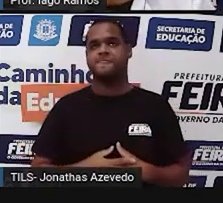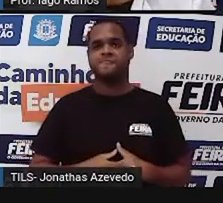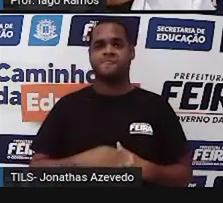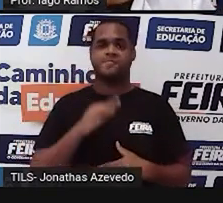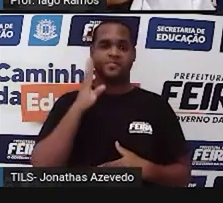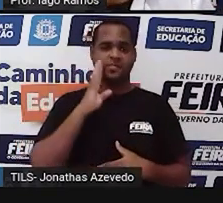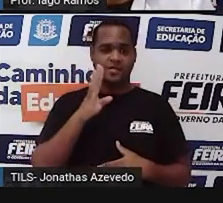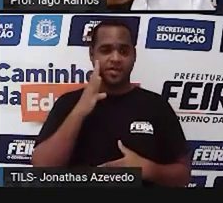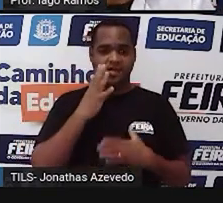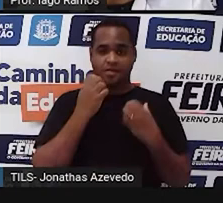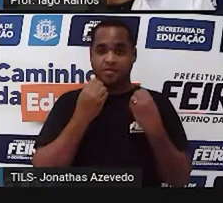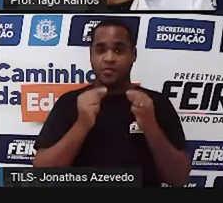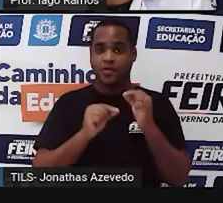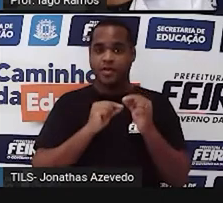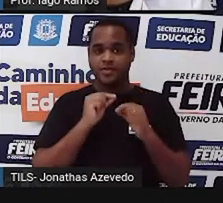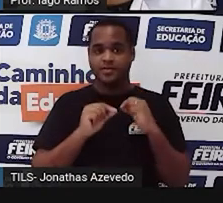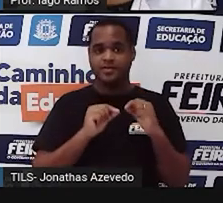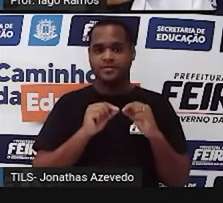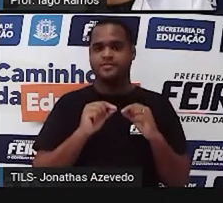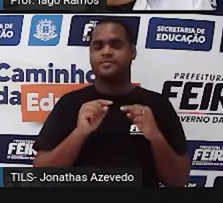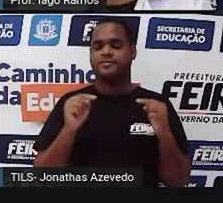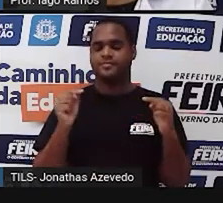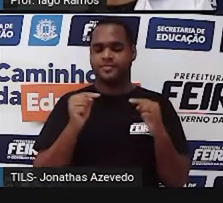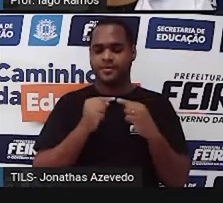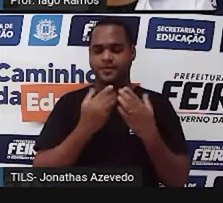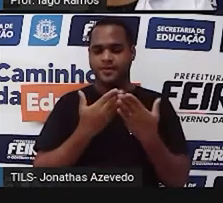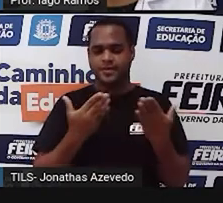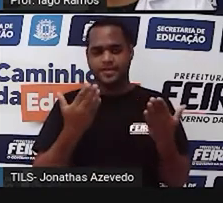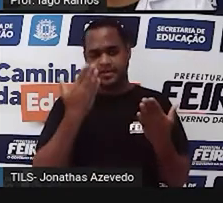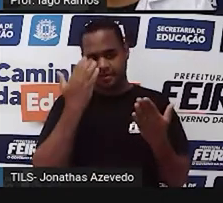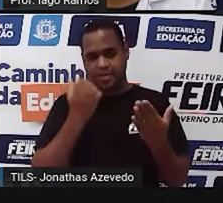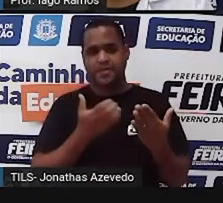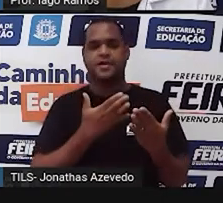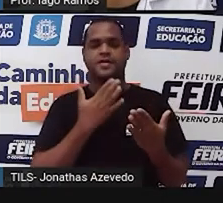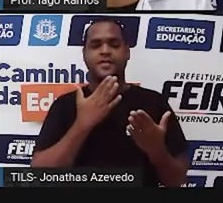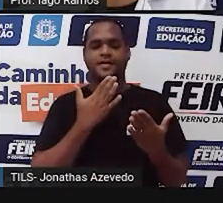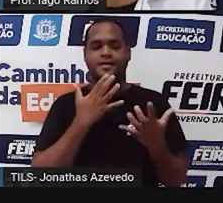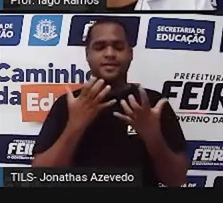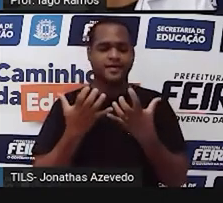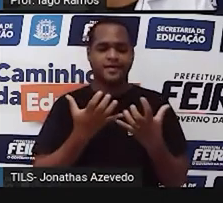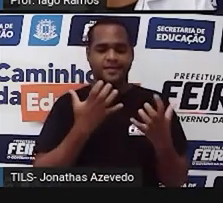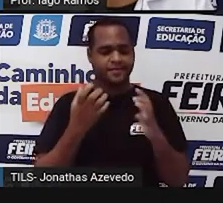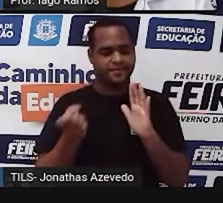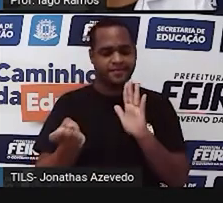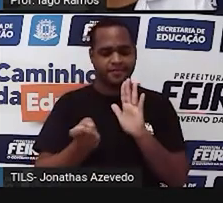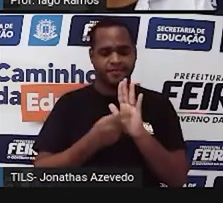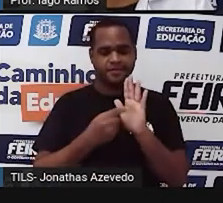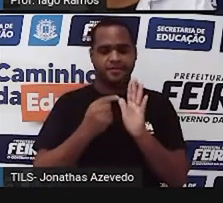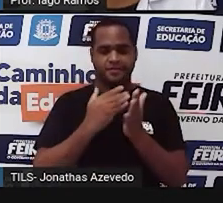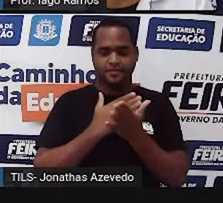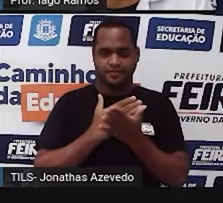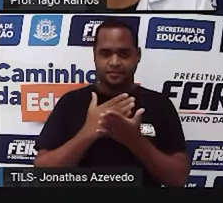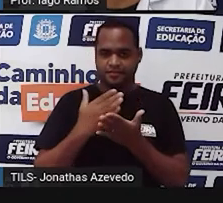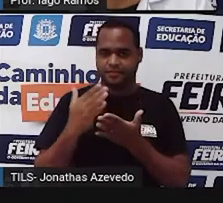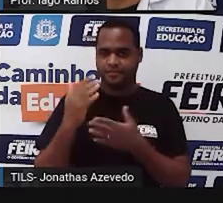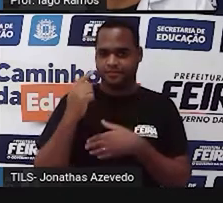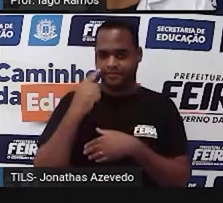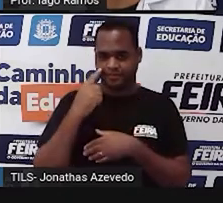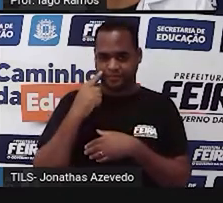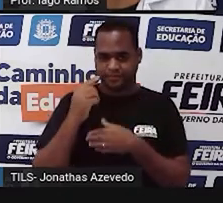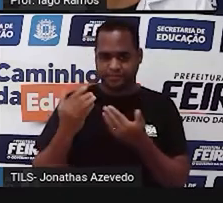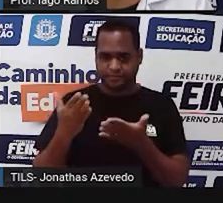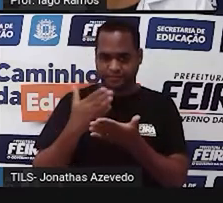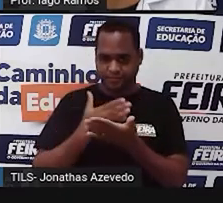legal é o seguinte, se você quiser saber aonde clicar na tela, aqui no cantinho, né,